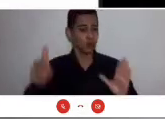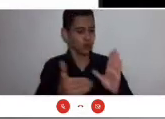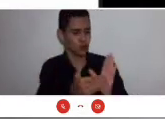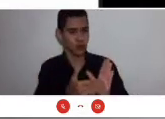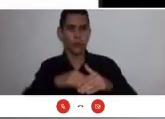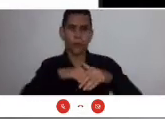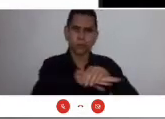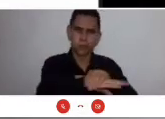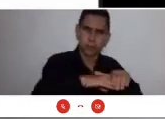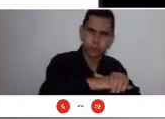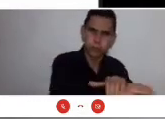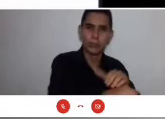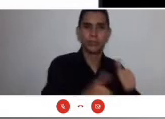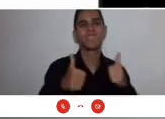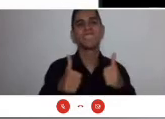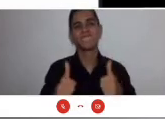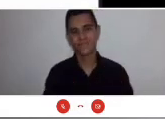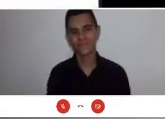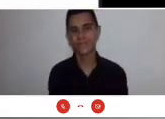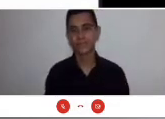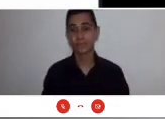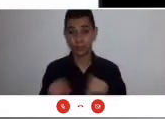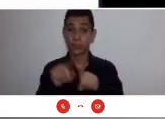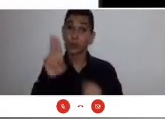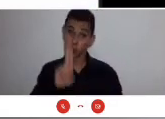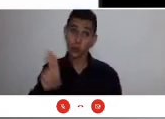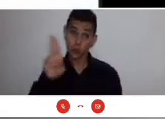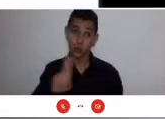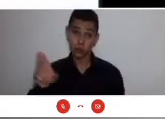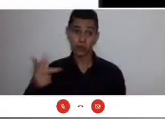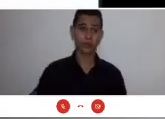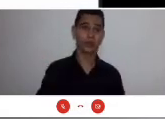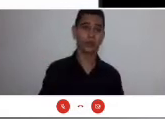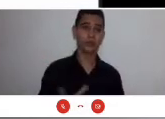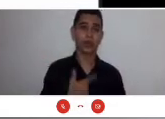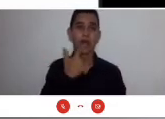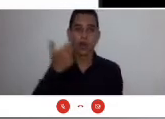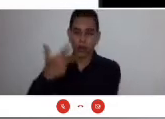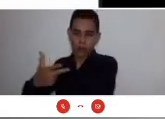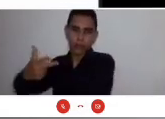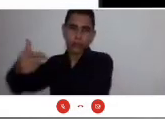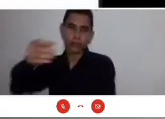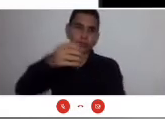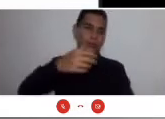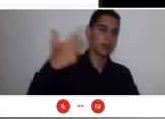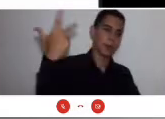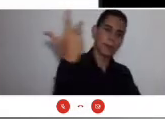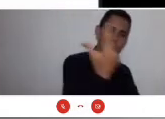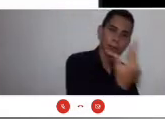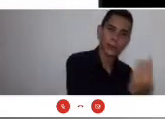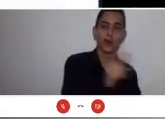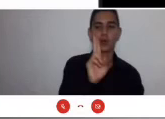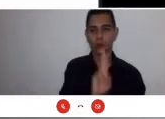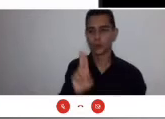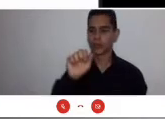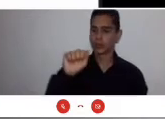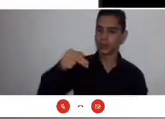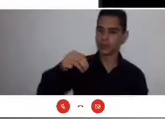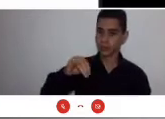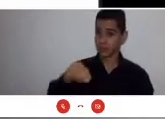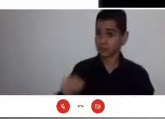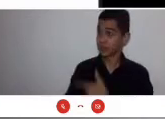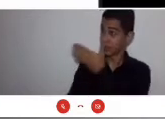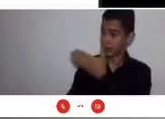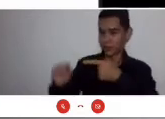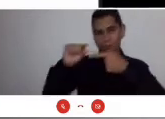critério interessante para se indicar a transfusão, porque, quando a saturação venosa cai assustadoramente,